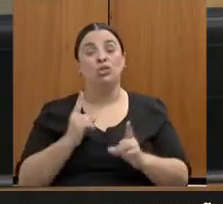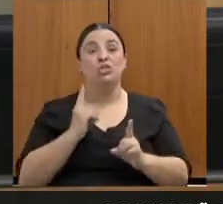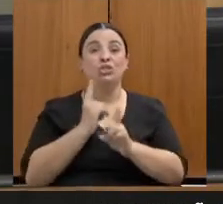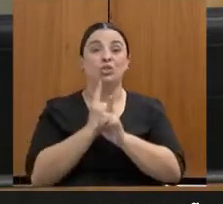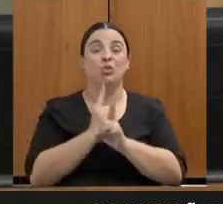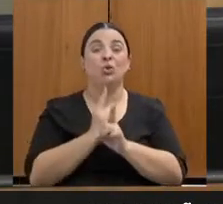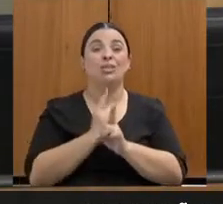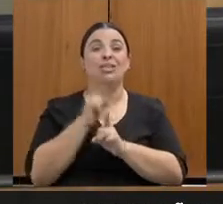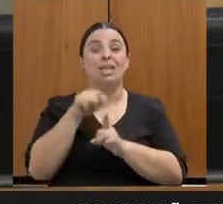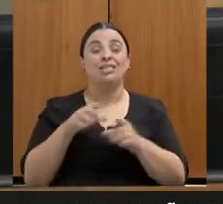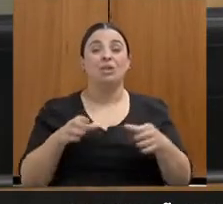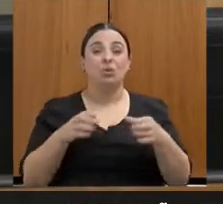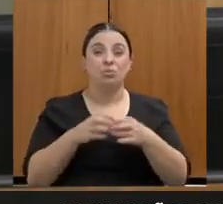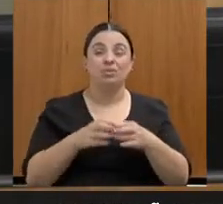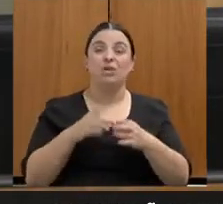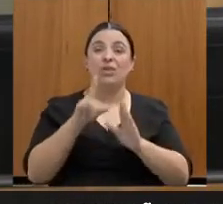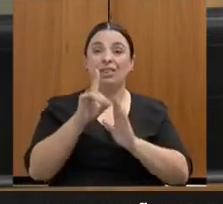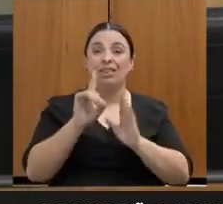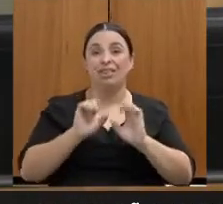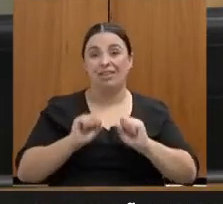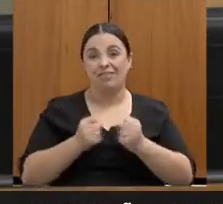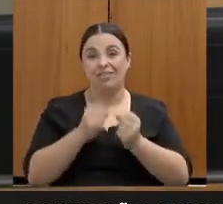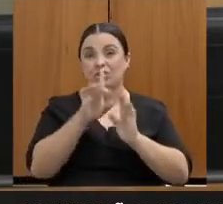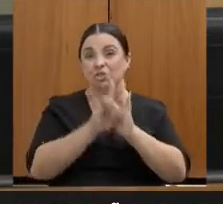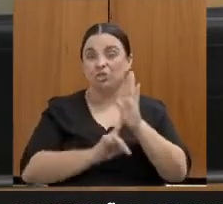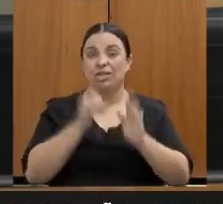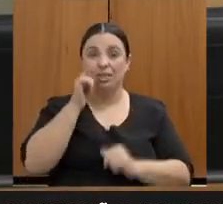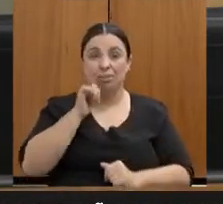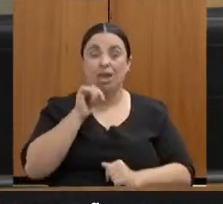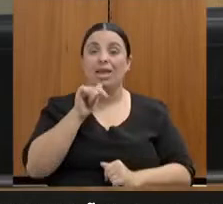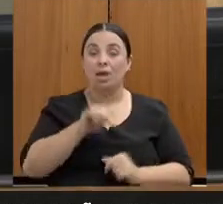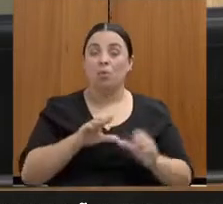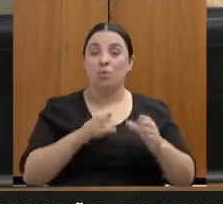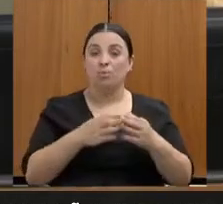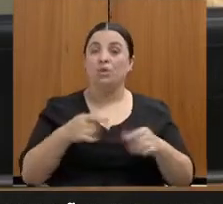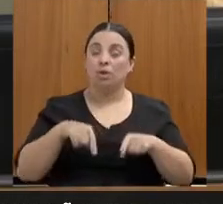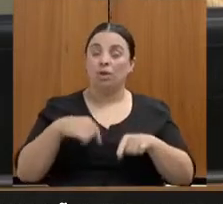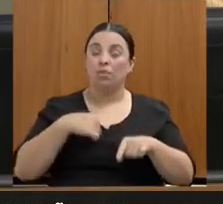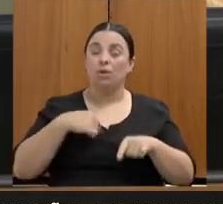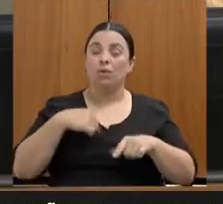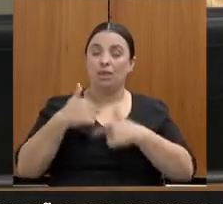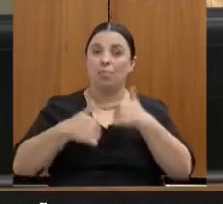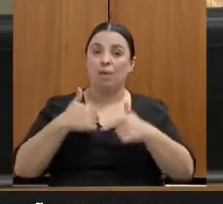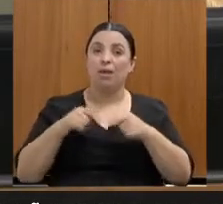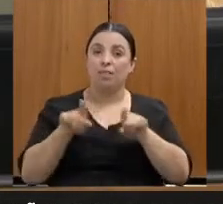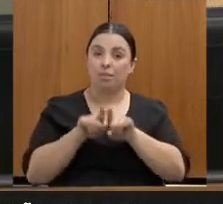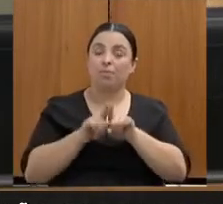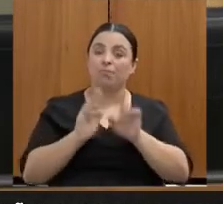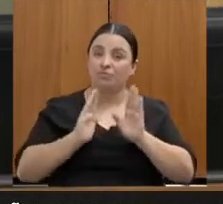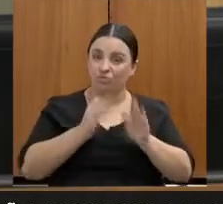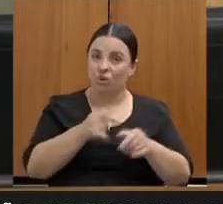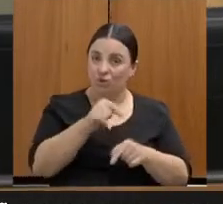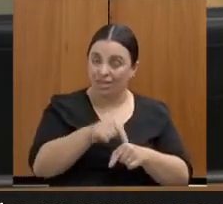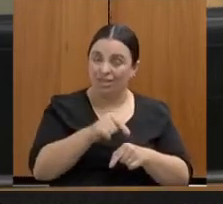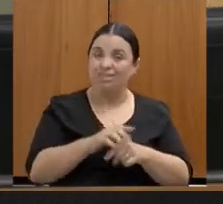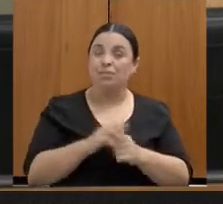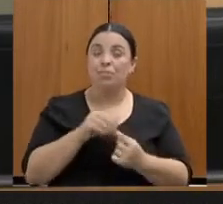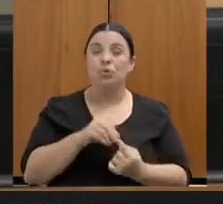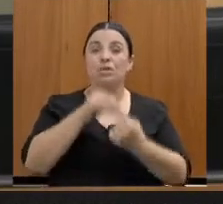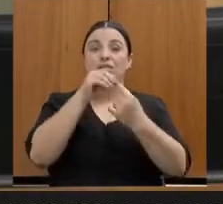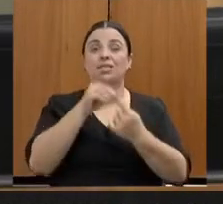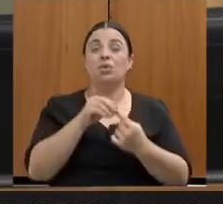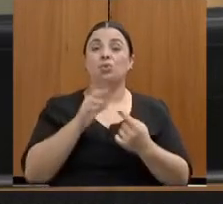Direitos da Mulher, que também é uma comissão a qual me dedico boa parte do mandato também, com priorização no